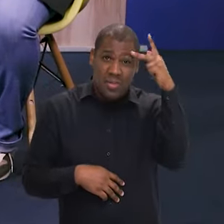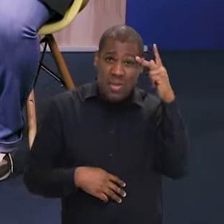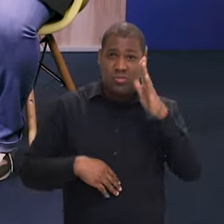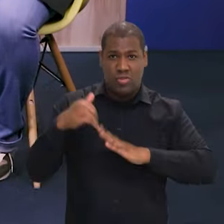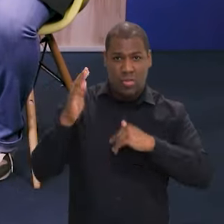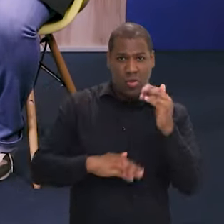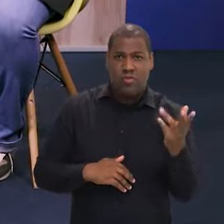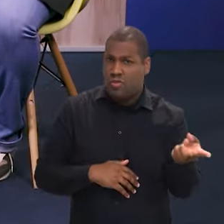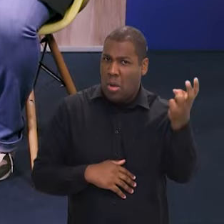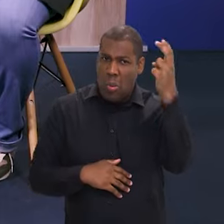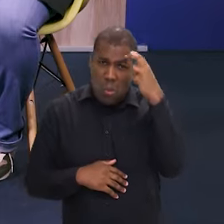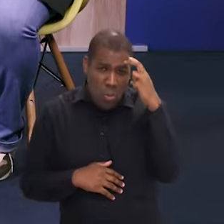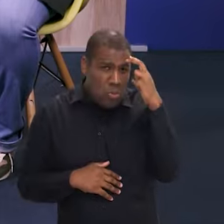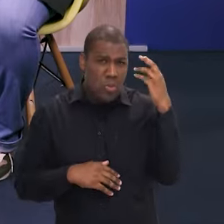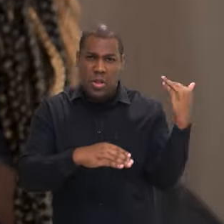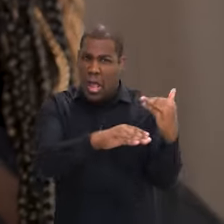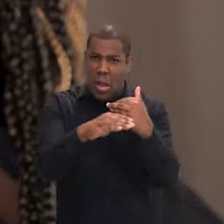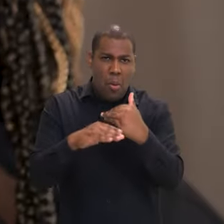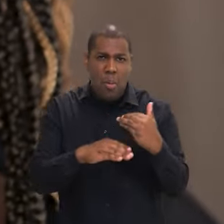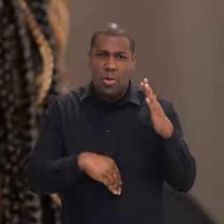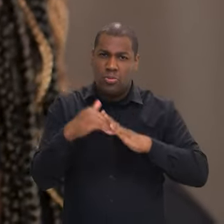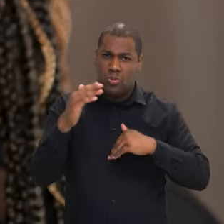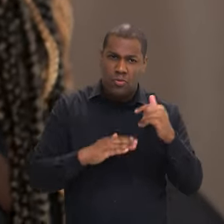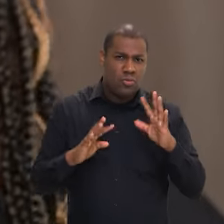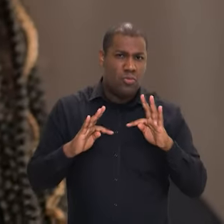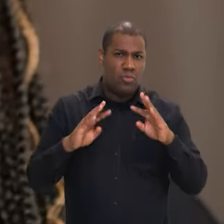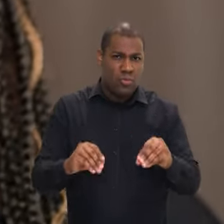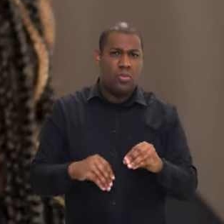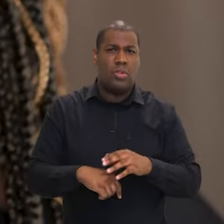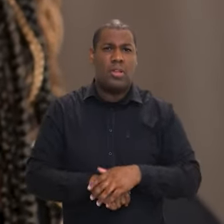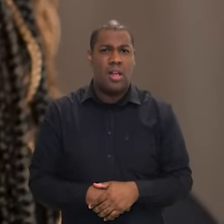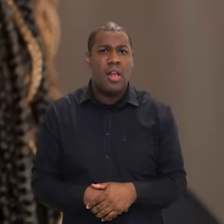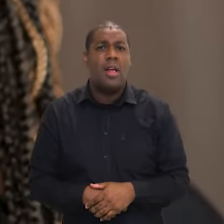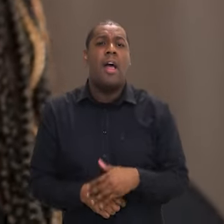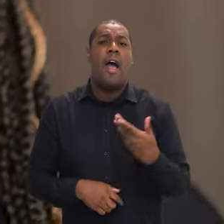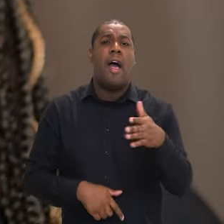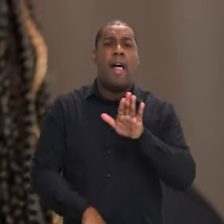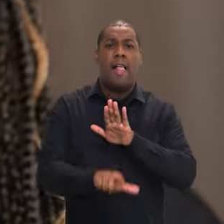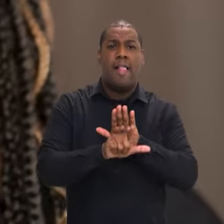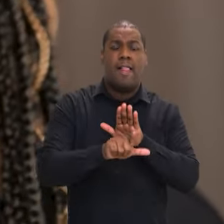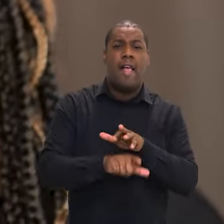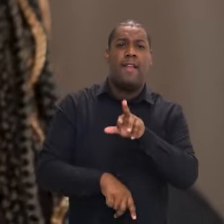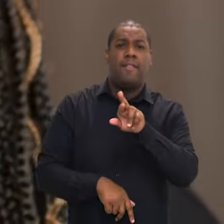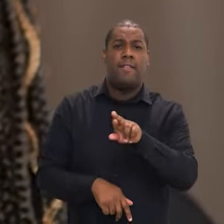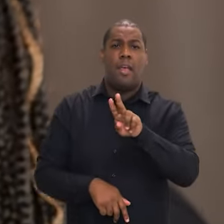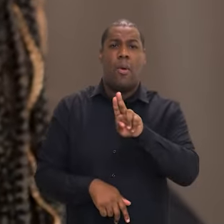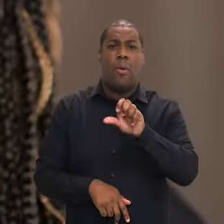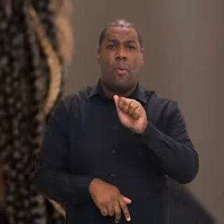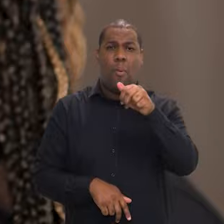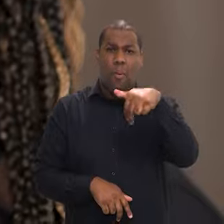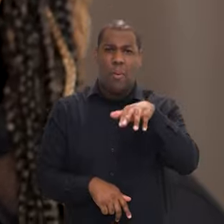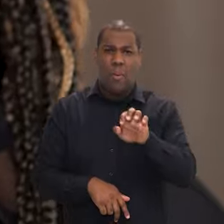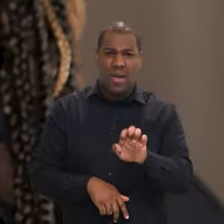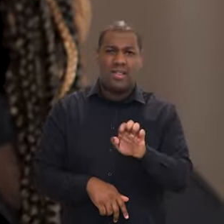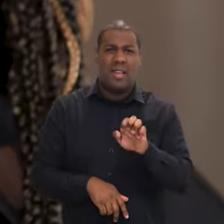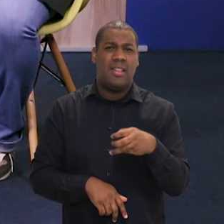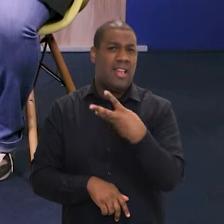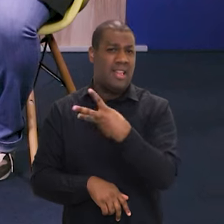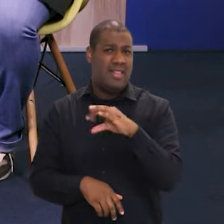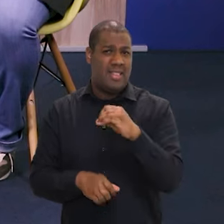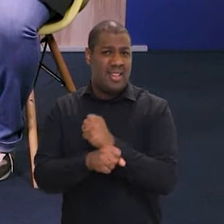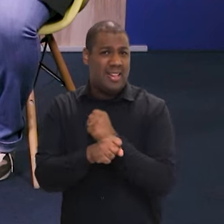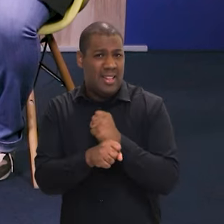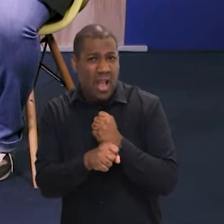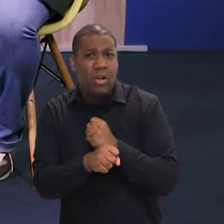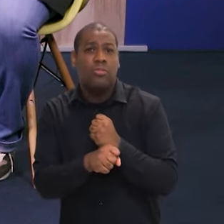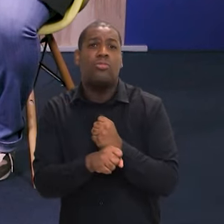Então, nós temos os nossos direitos garantidos também na Constituição. A Lei Oney é uma lei que existe há quase 30 anos,